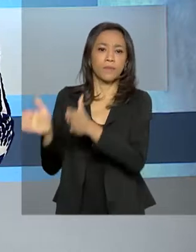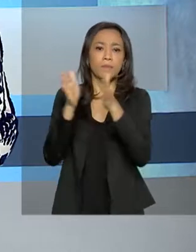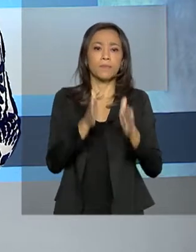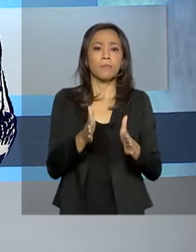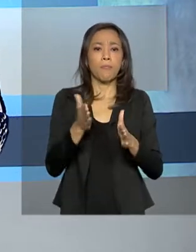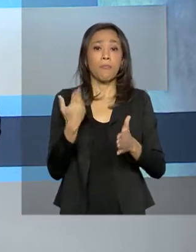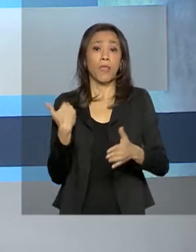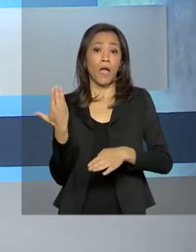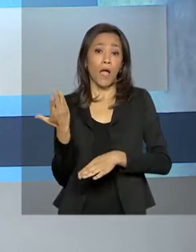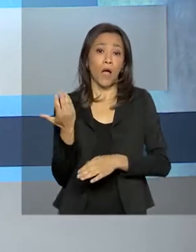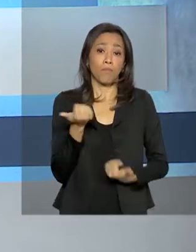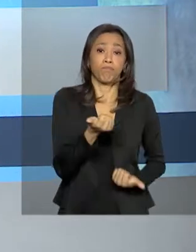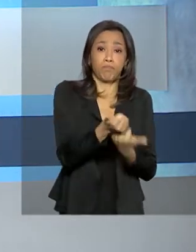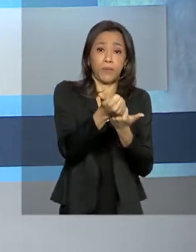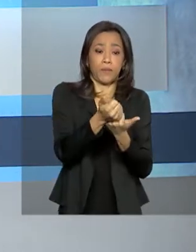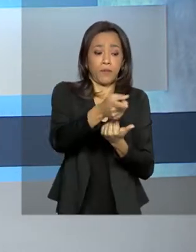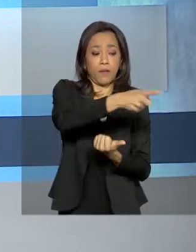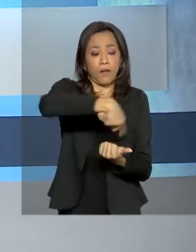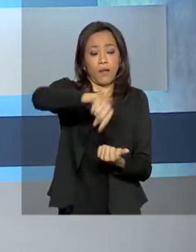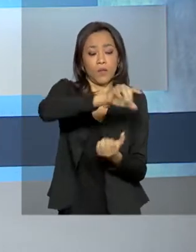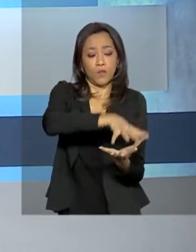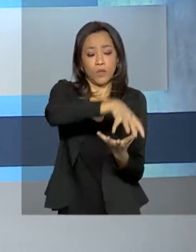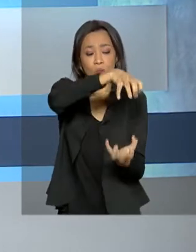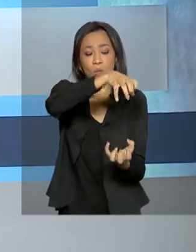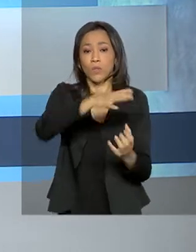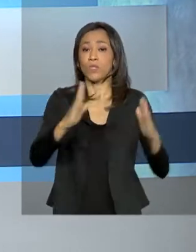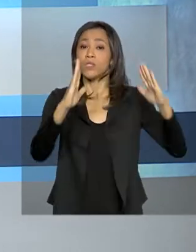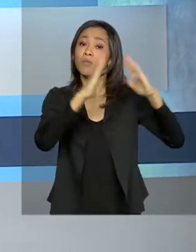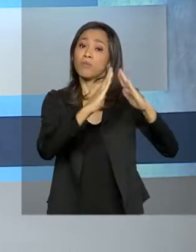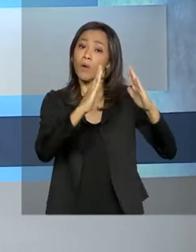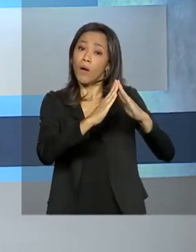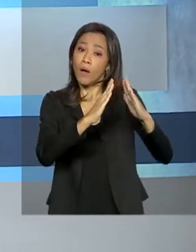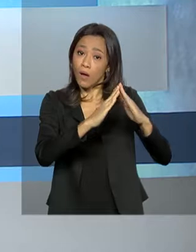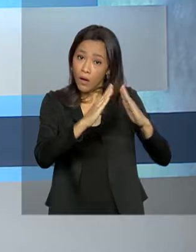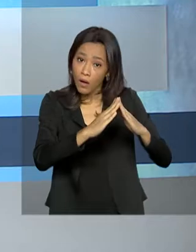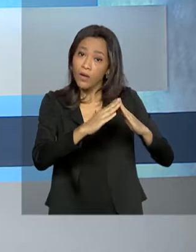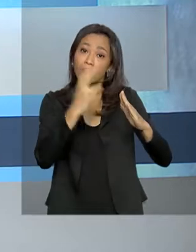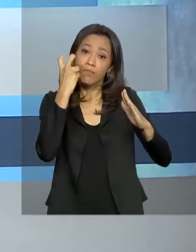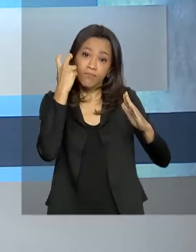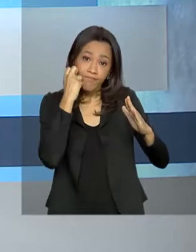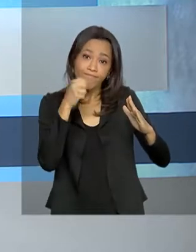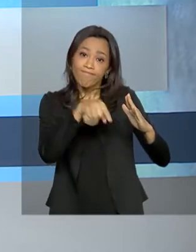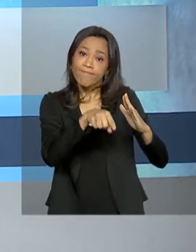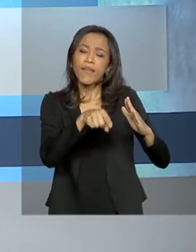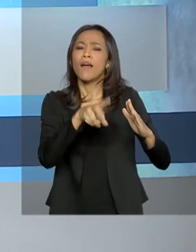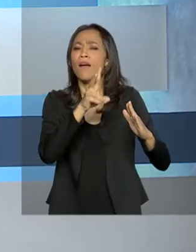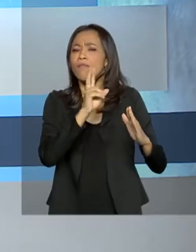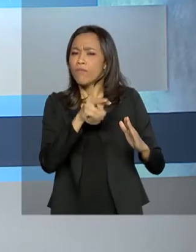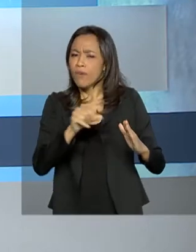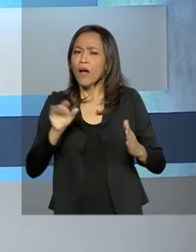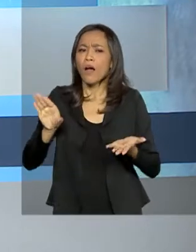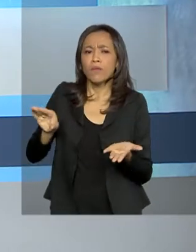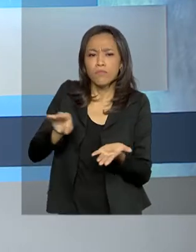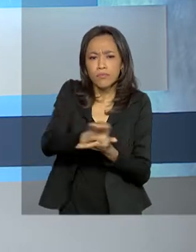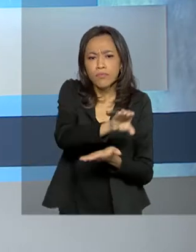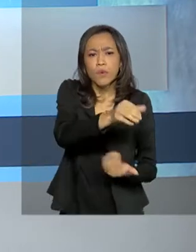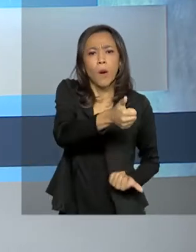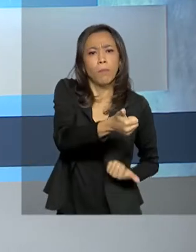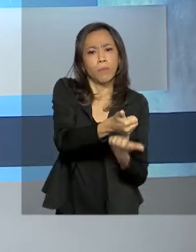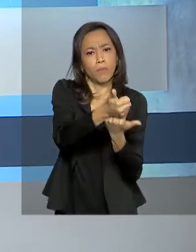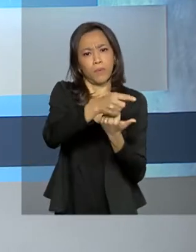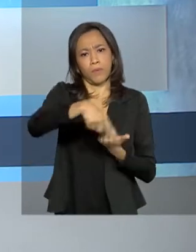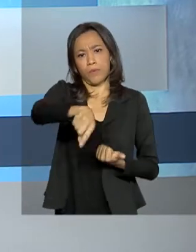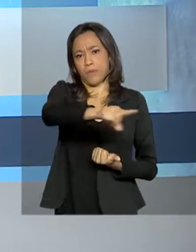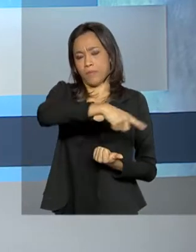Ajuda aos idosos que vivem em asilos. A União vai repassar às instituições de longa permanência para idosos um auxílio